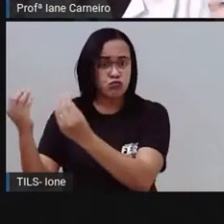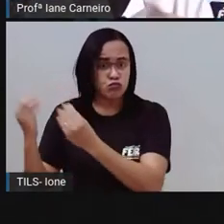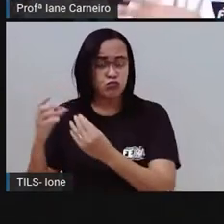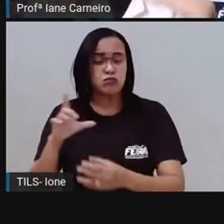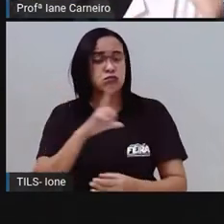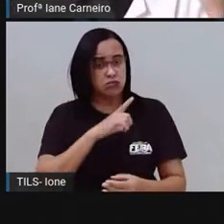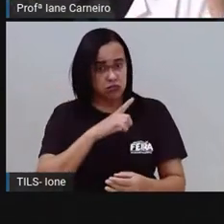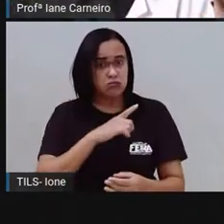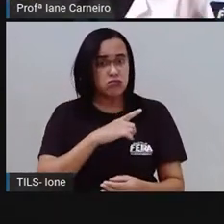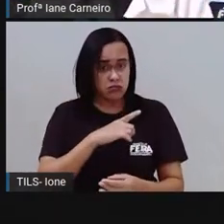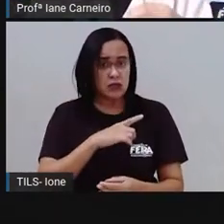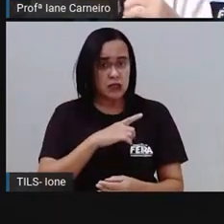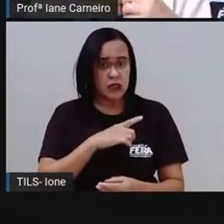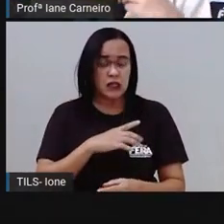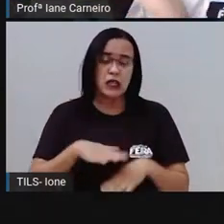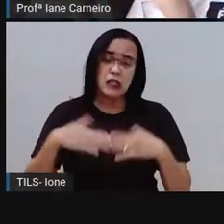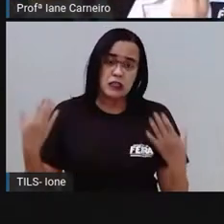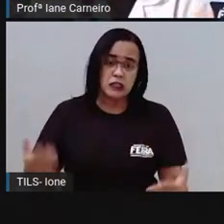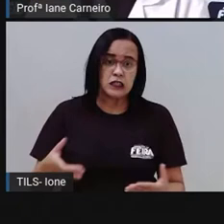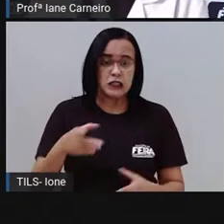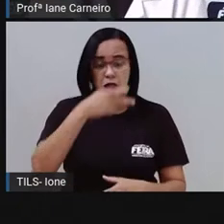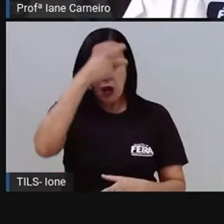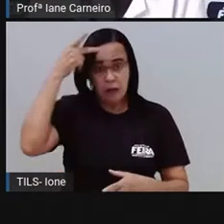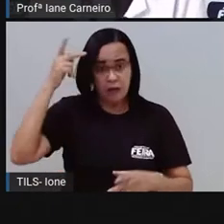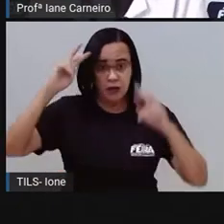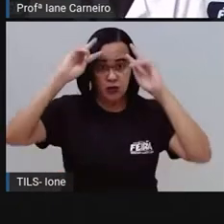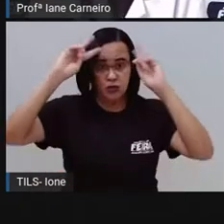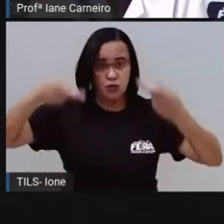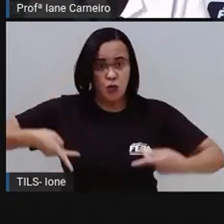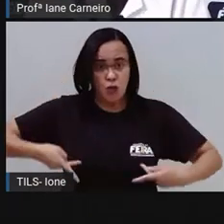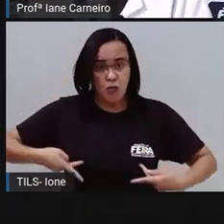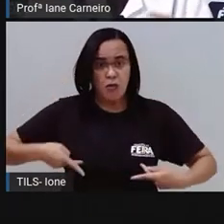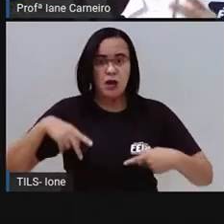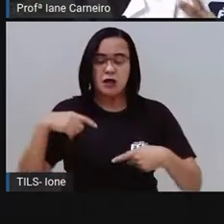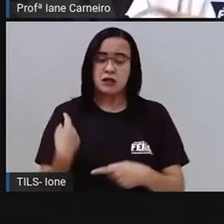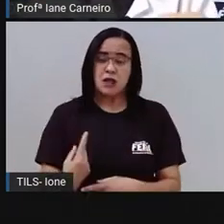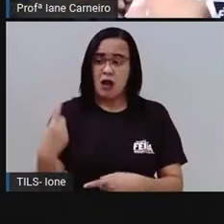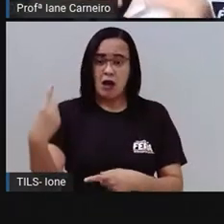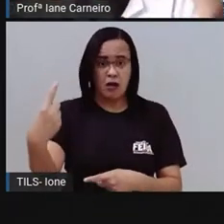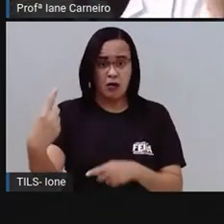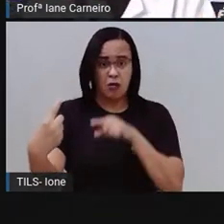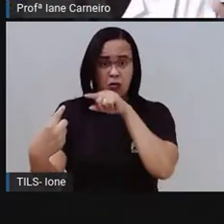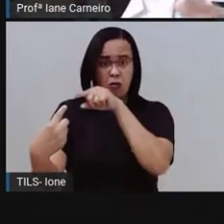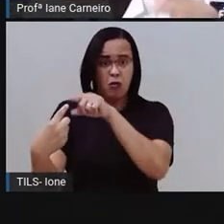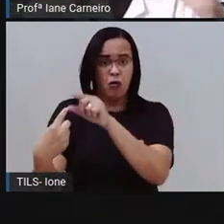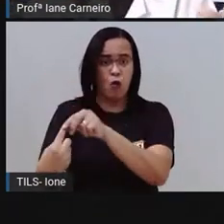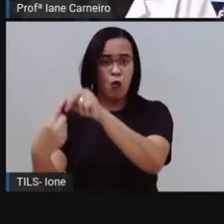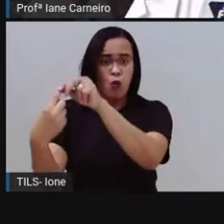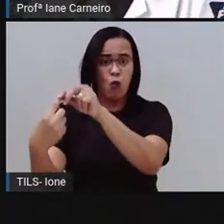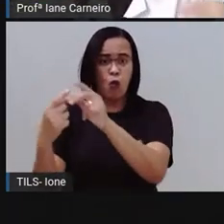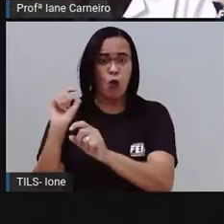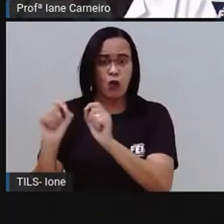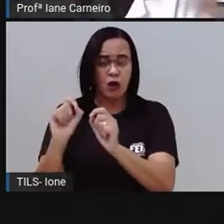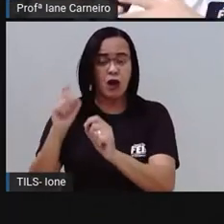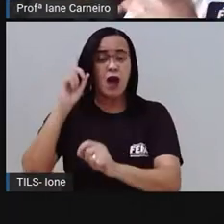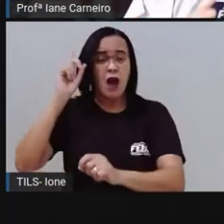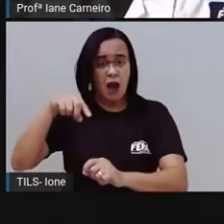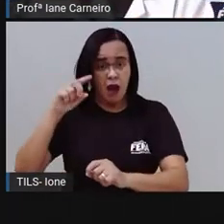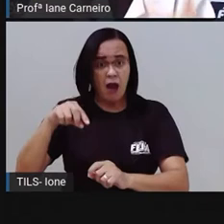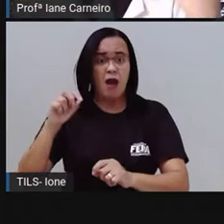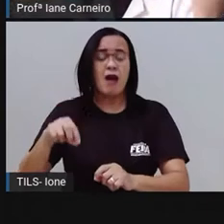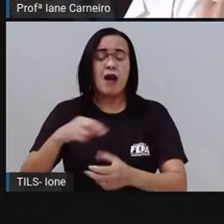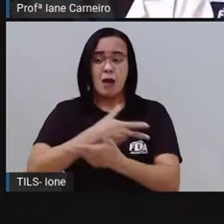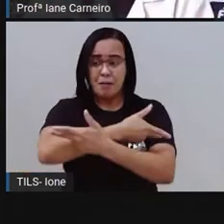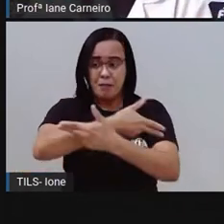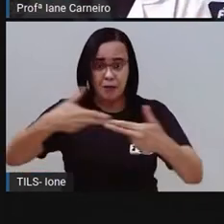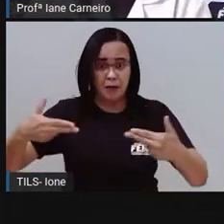o animal racional que produz lixo. É o único, os animais que estão na natureza, eles comem o que a